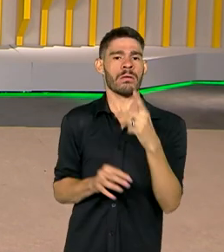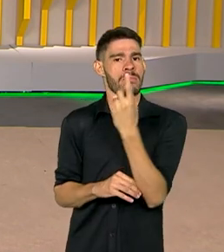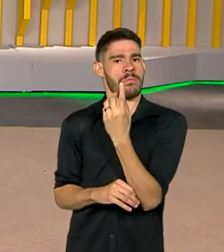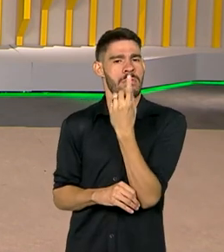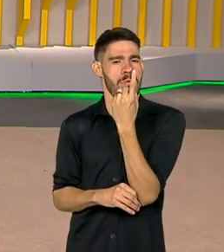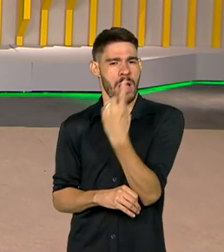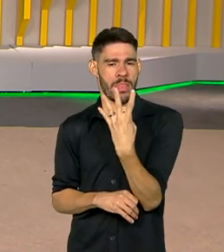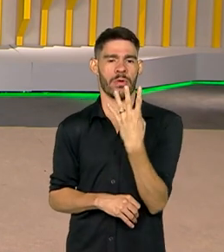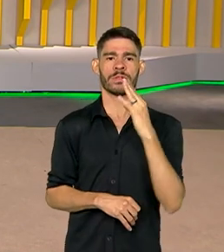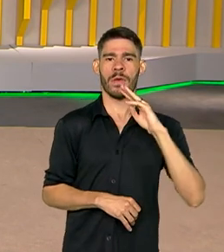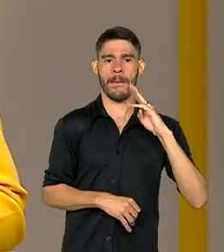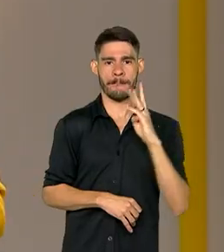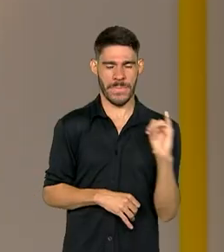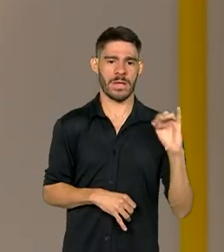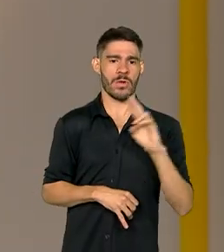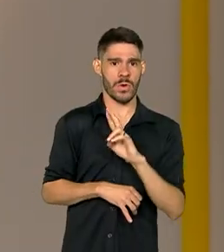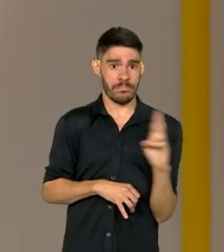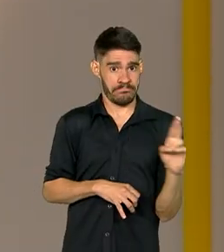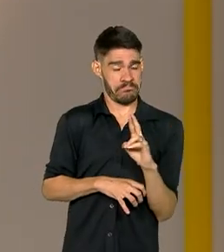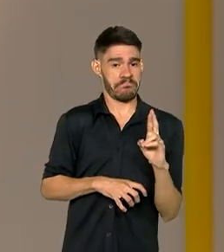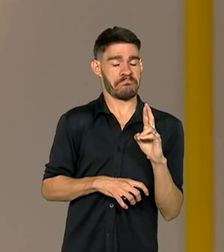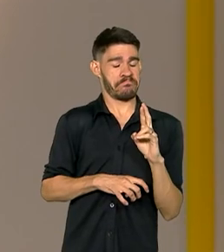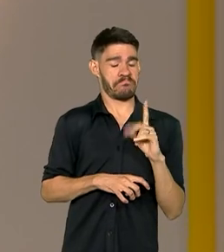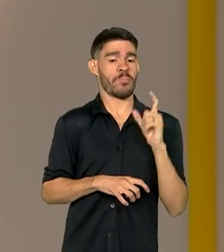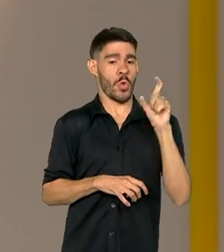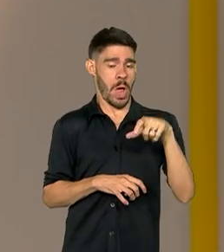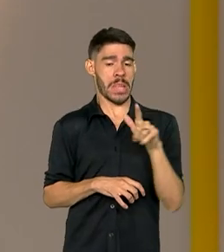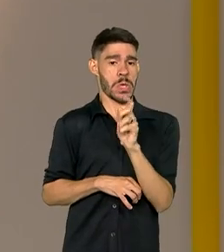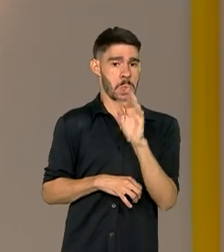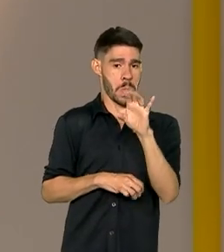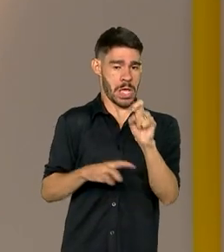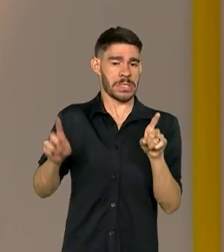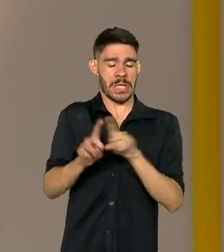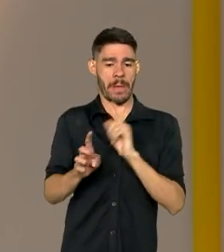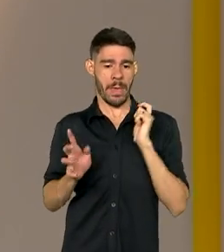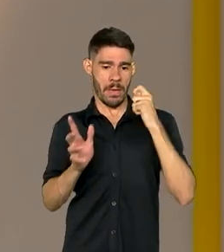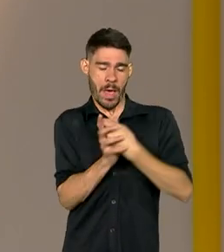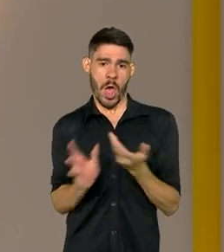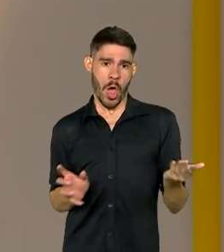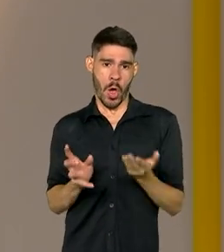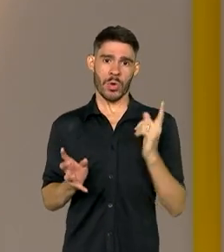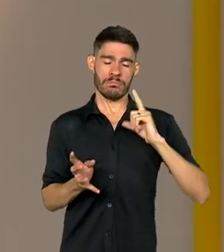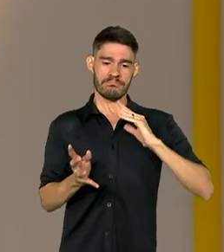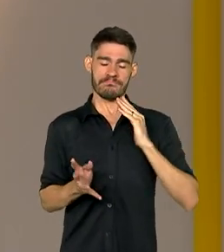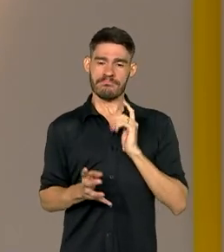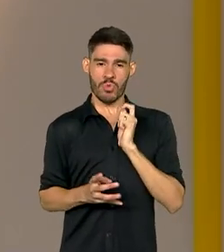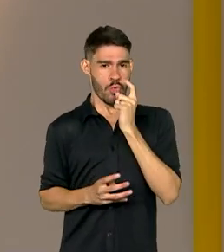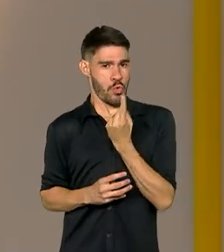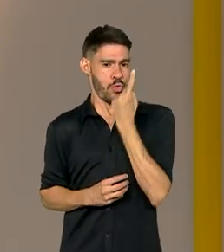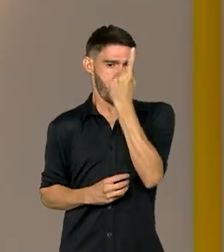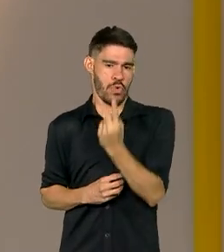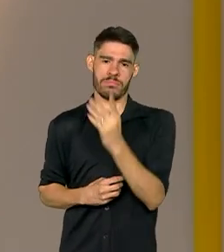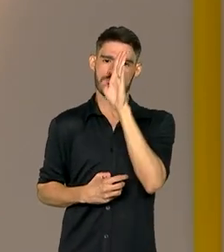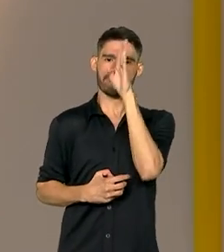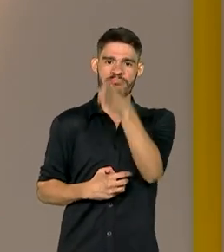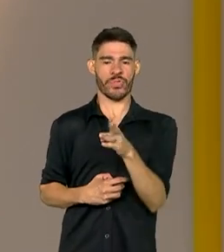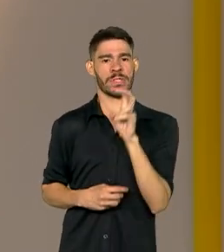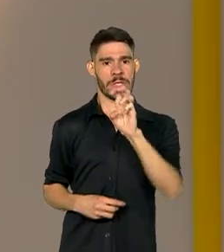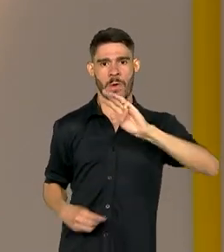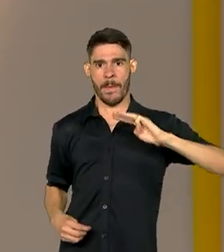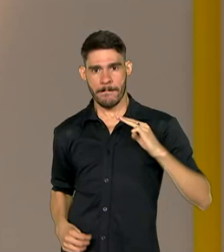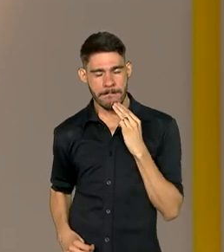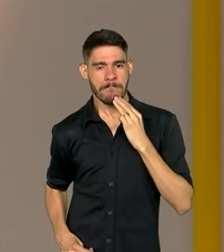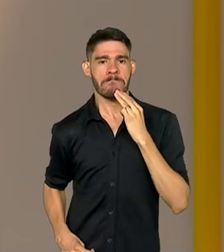bilhões de reais. E o auxílio gás também foi pago hoje em parcela única para mais de 5 milhões